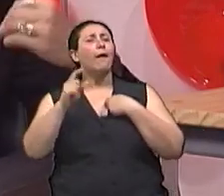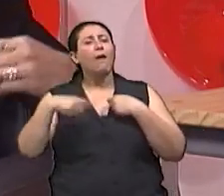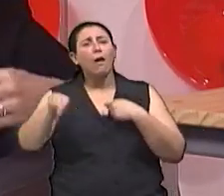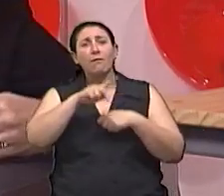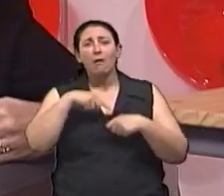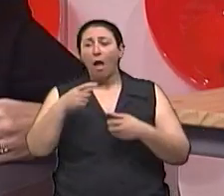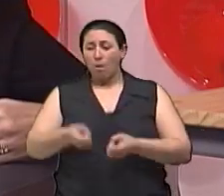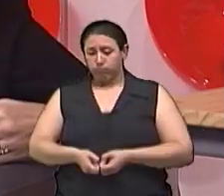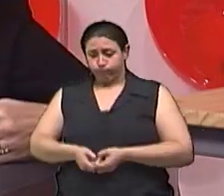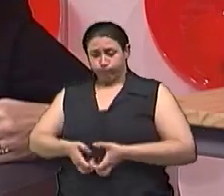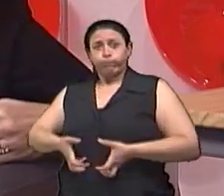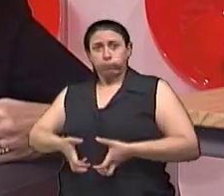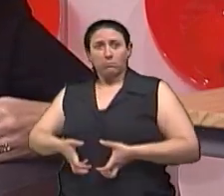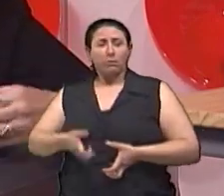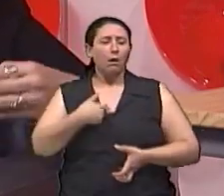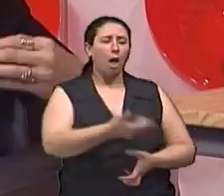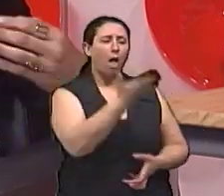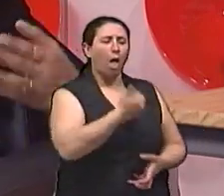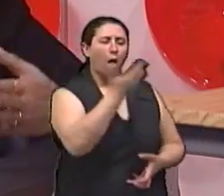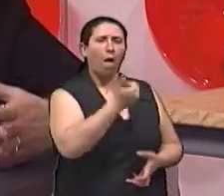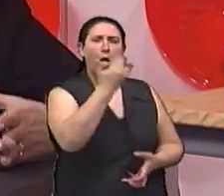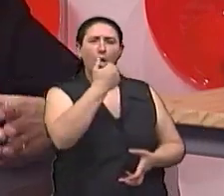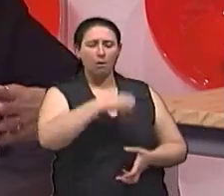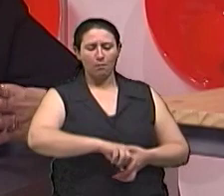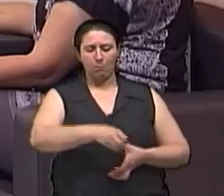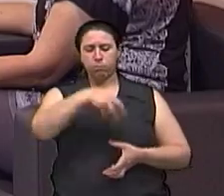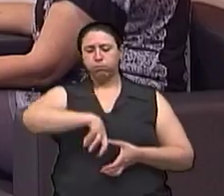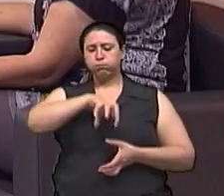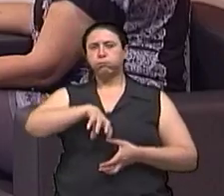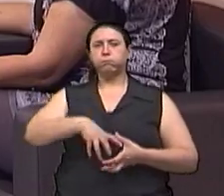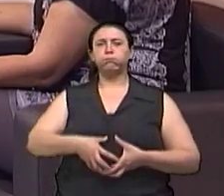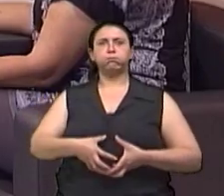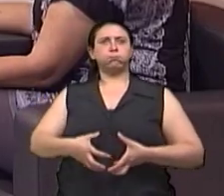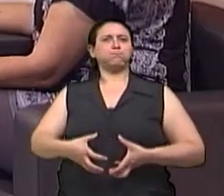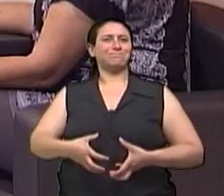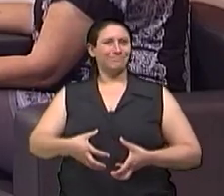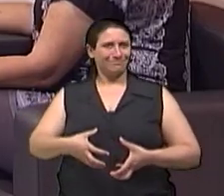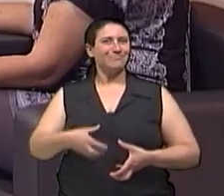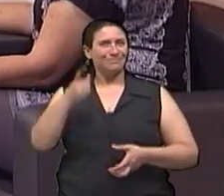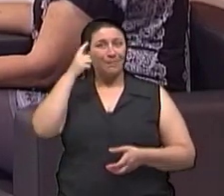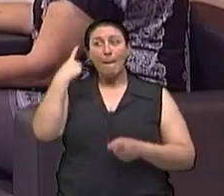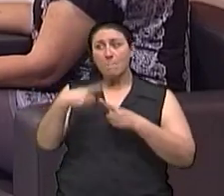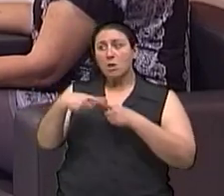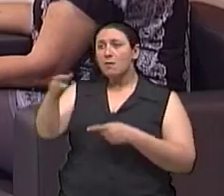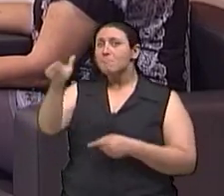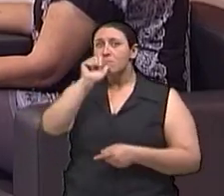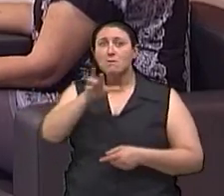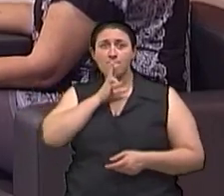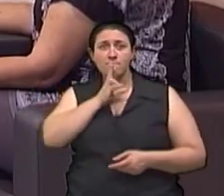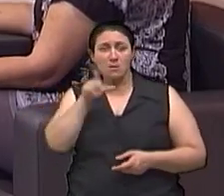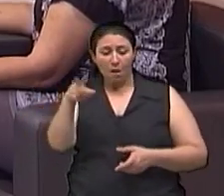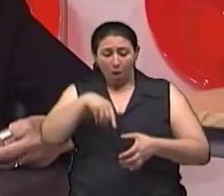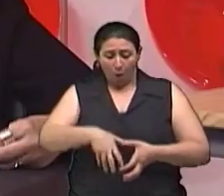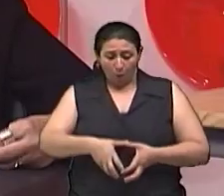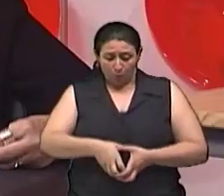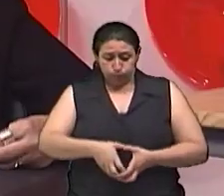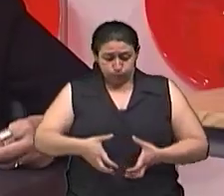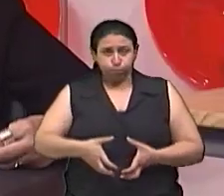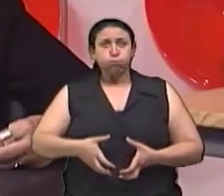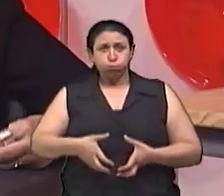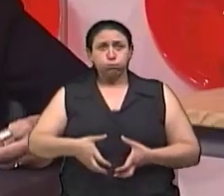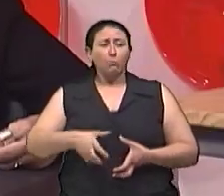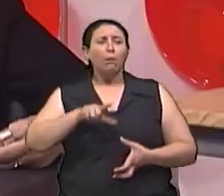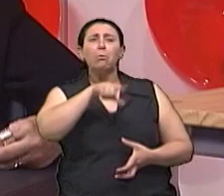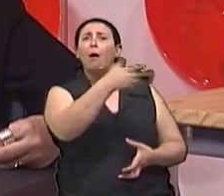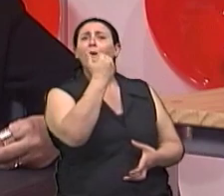ingira mais alimentos Ah, elas chamam o alimento Exatamente E, além disso, essa gaseificação, mesmo